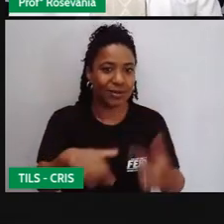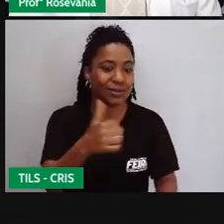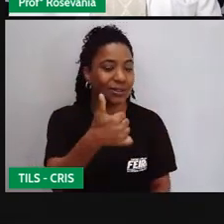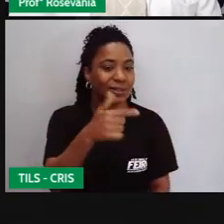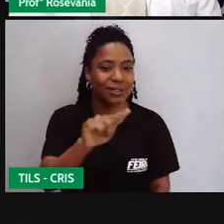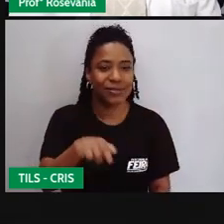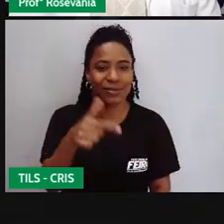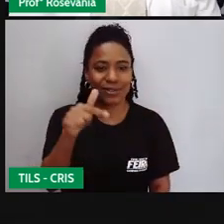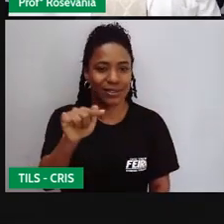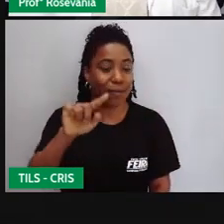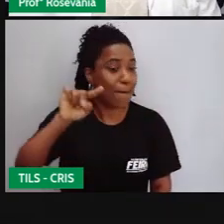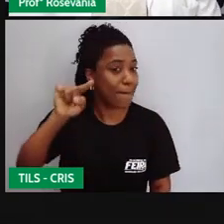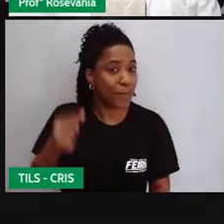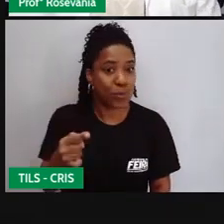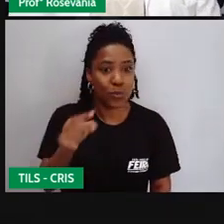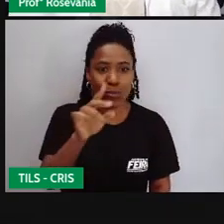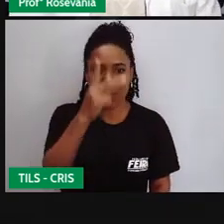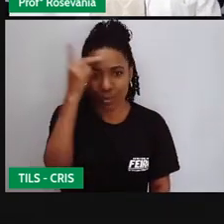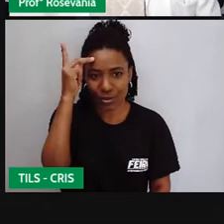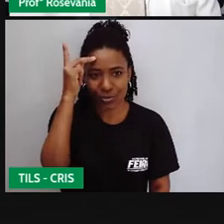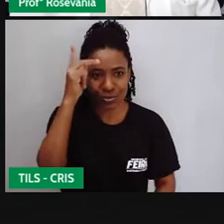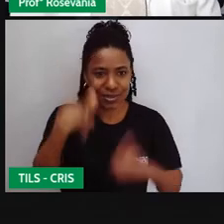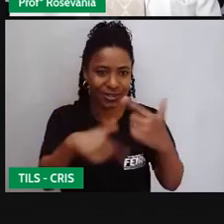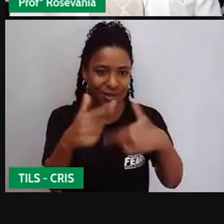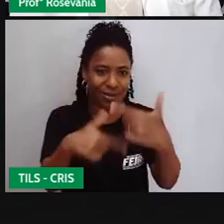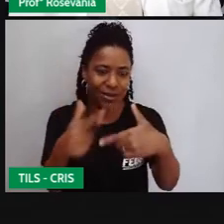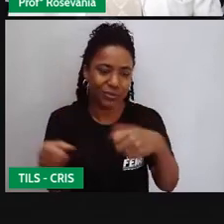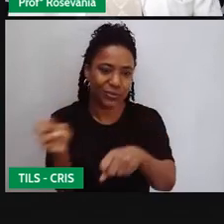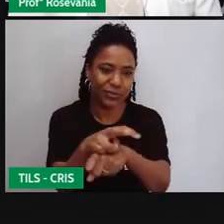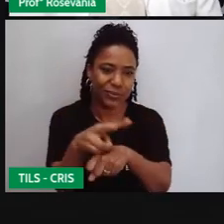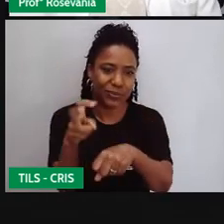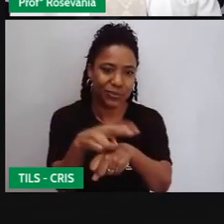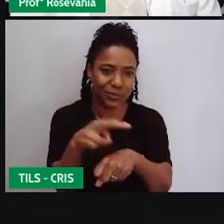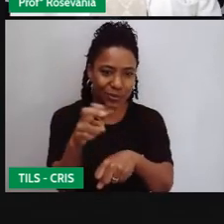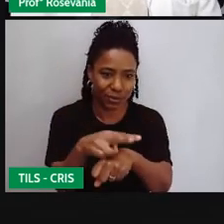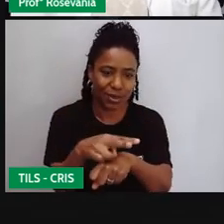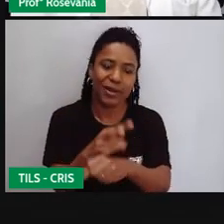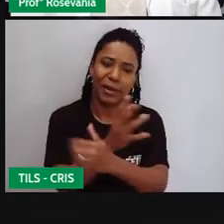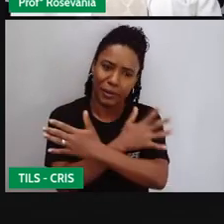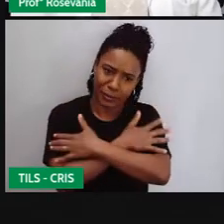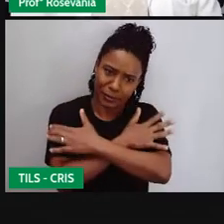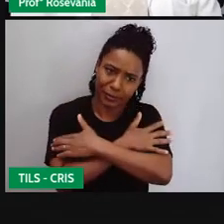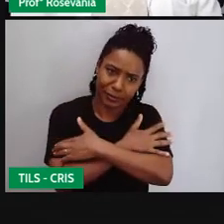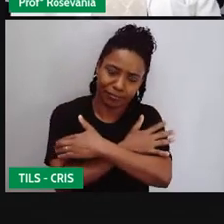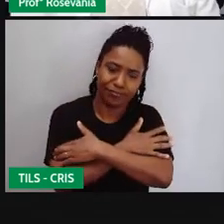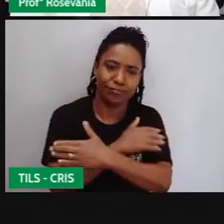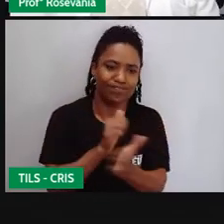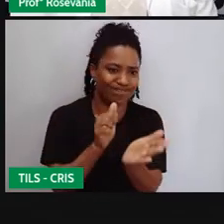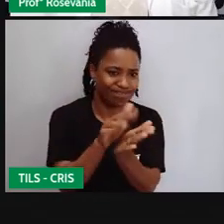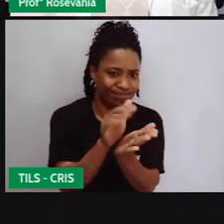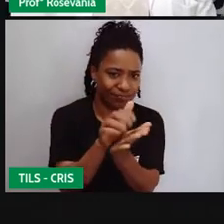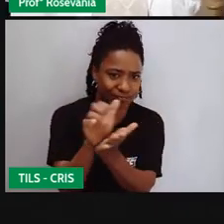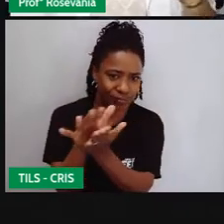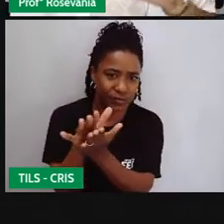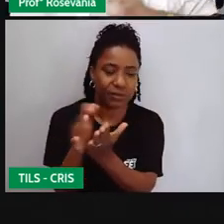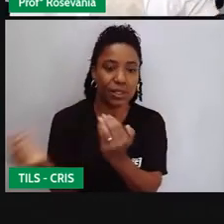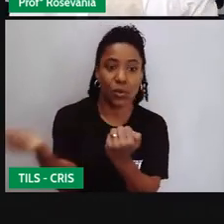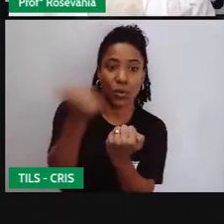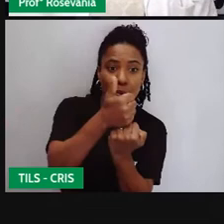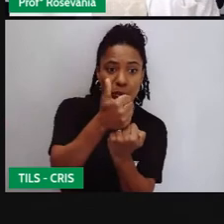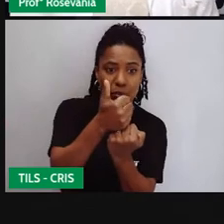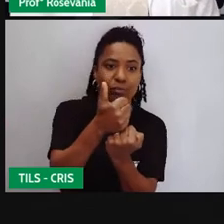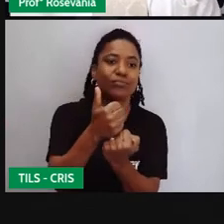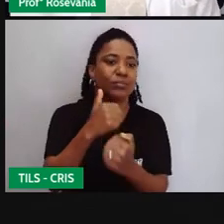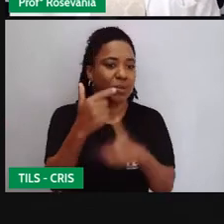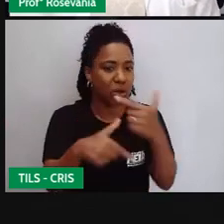embora a gente saiba que tem muito desemprego também, mas tem o emprego de novas mãos de obras, como eu já falei para vocês, mudou o